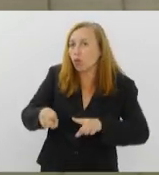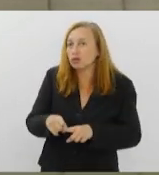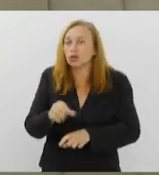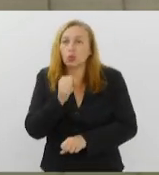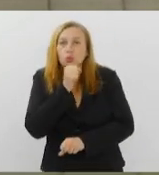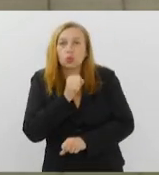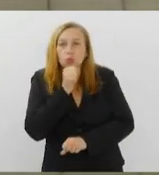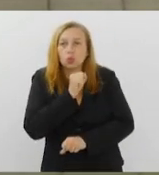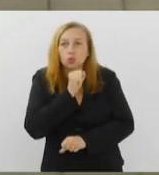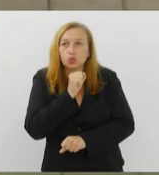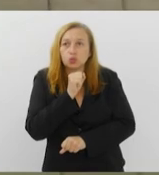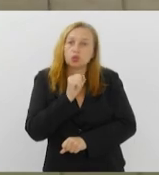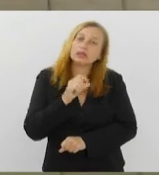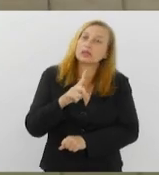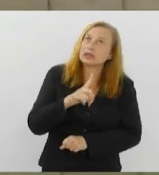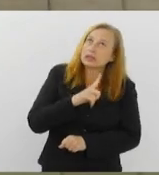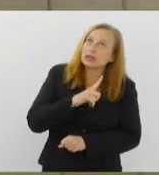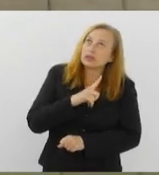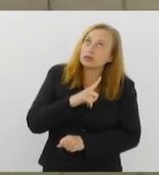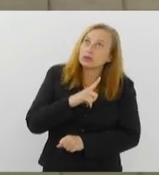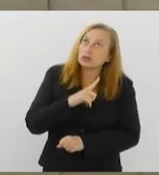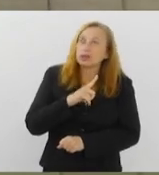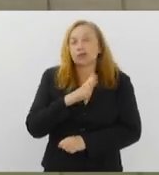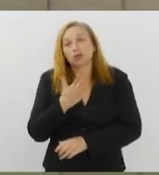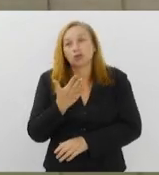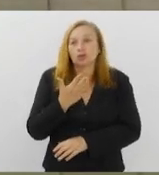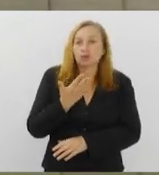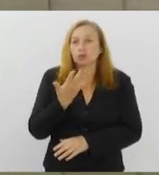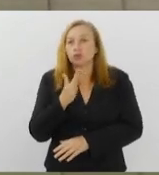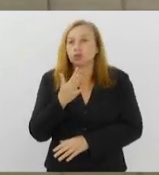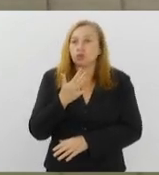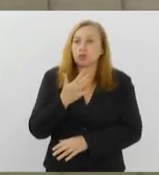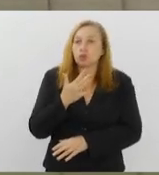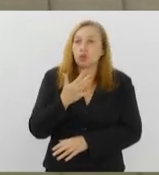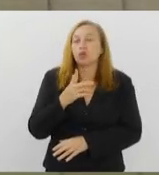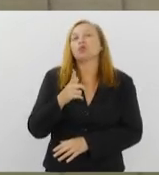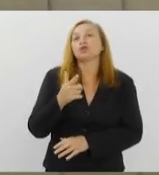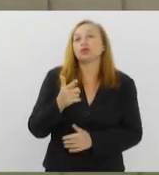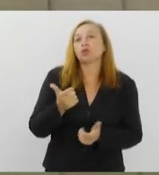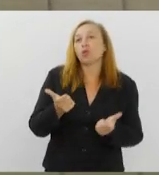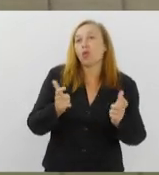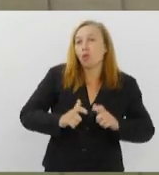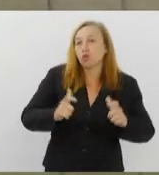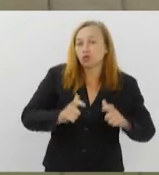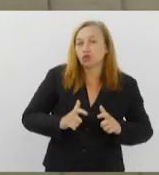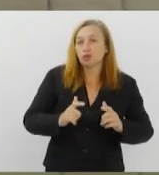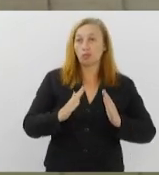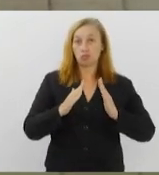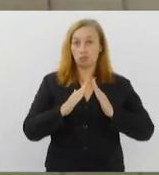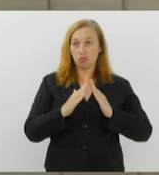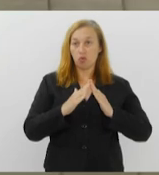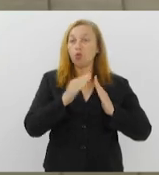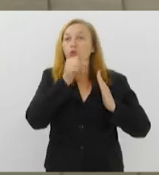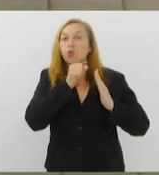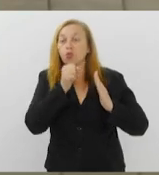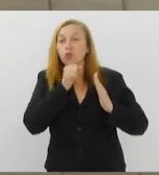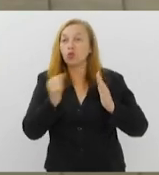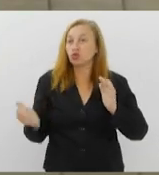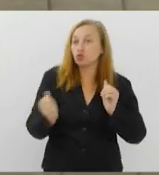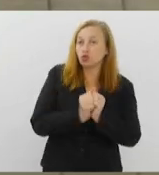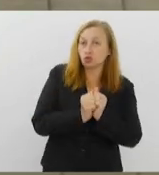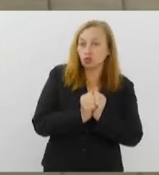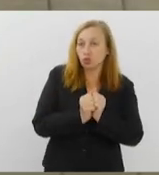teve maior notoriedade onde reside o idoso e o agressor.